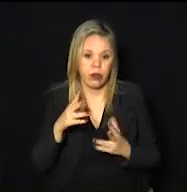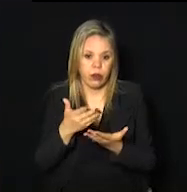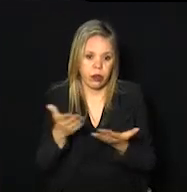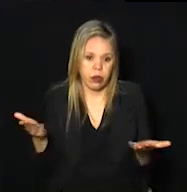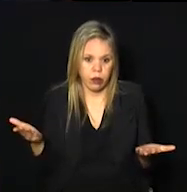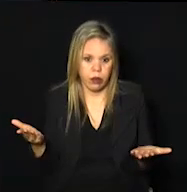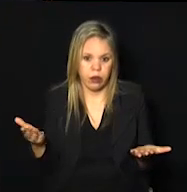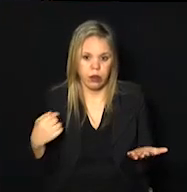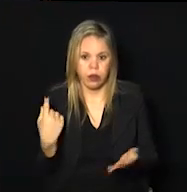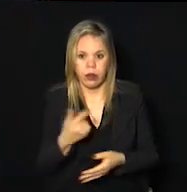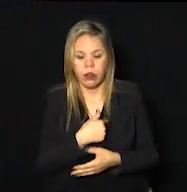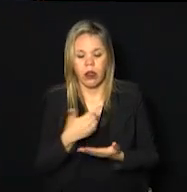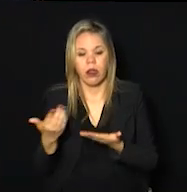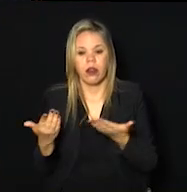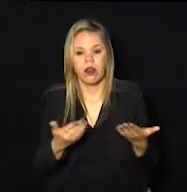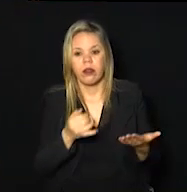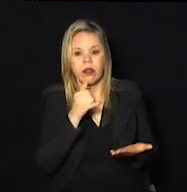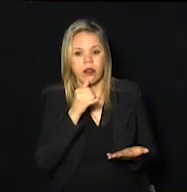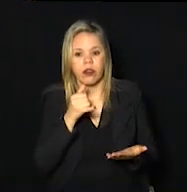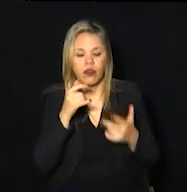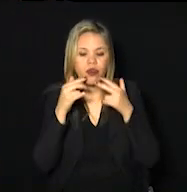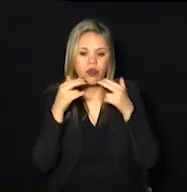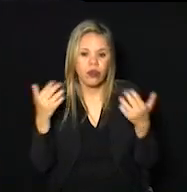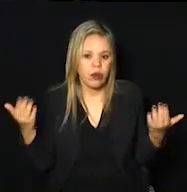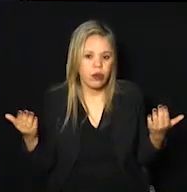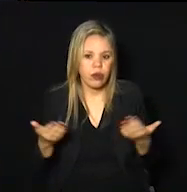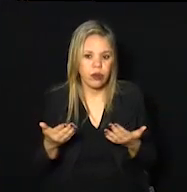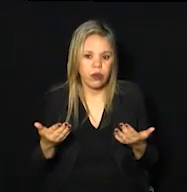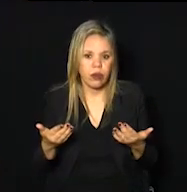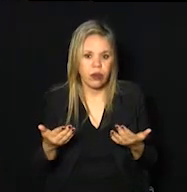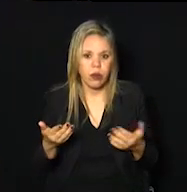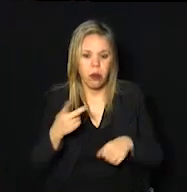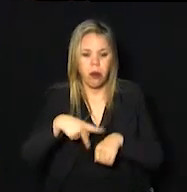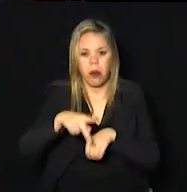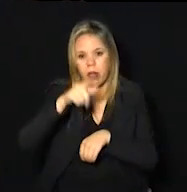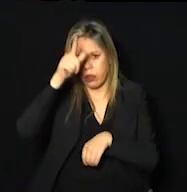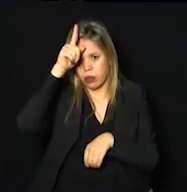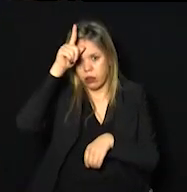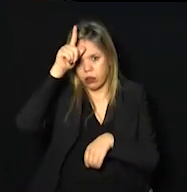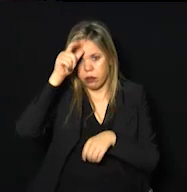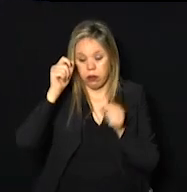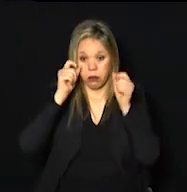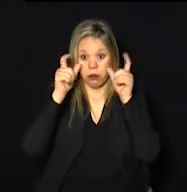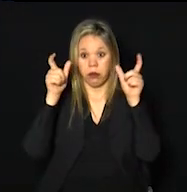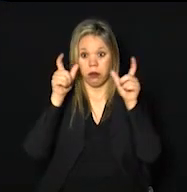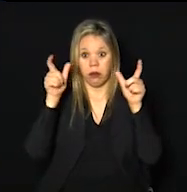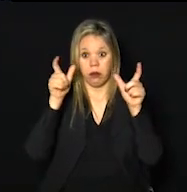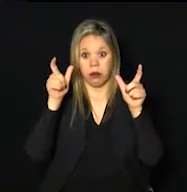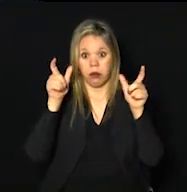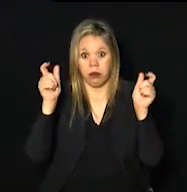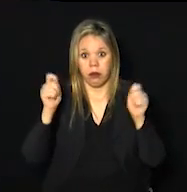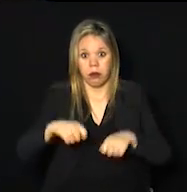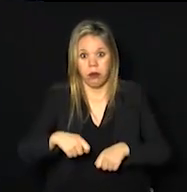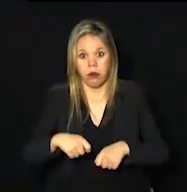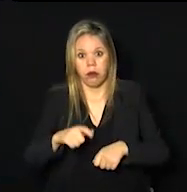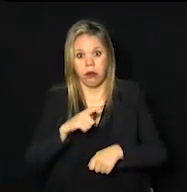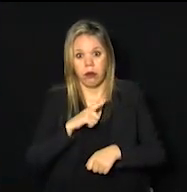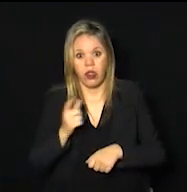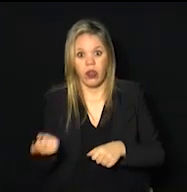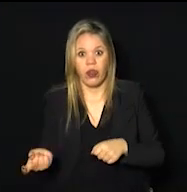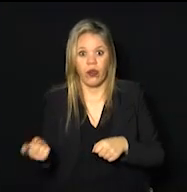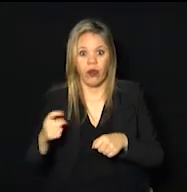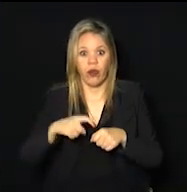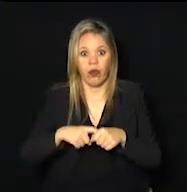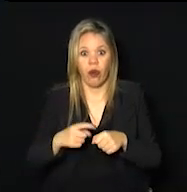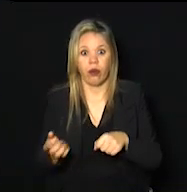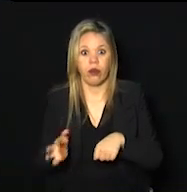Porque nós recebemos, por exemplo, a notícia agora que a Alemanha está em alerta com a possibilidade do retorno da